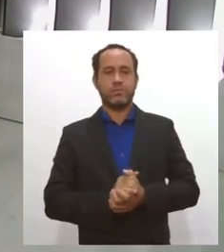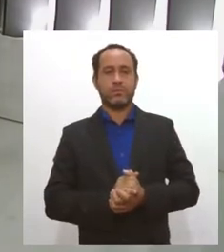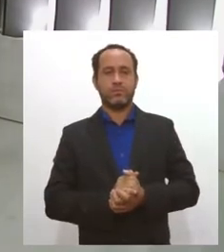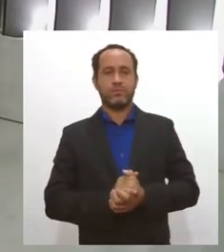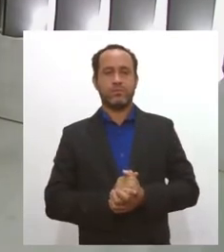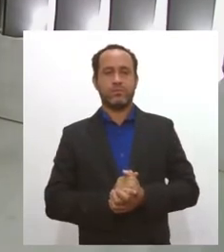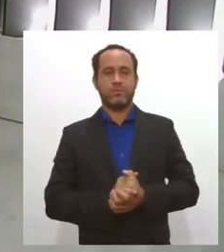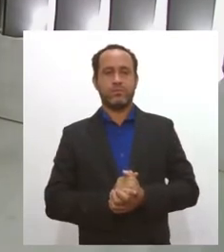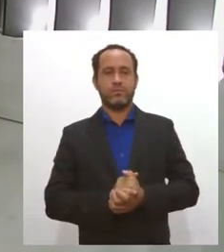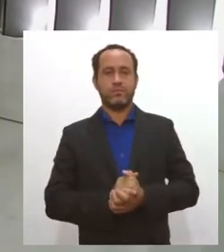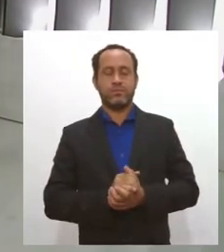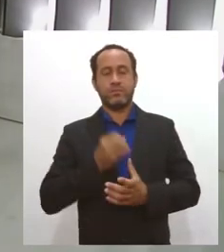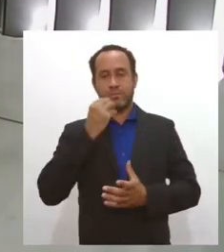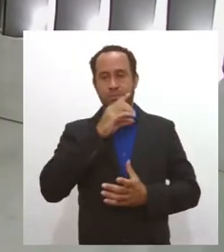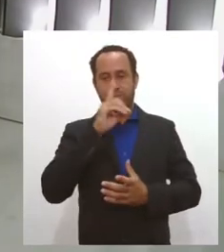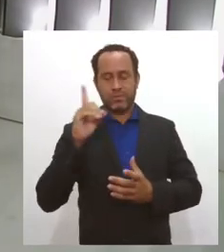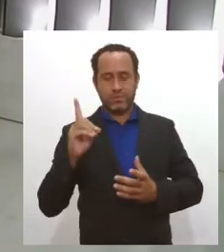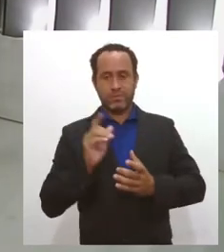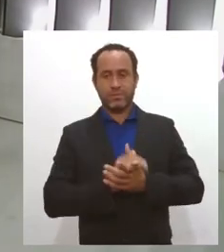Bom dia.